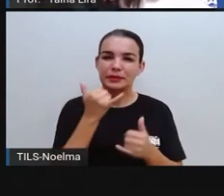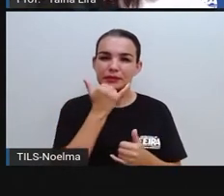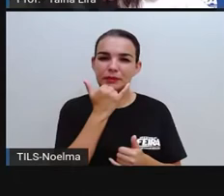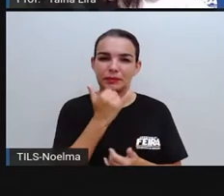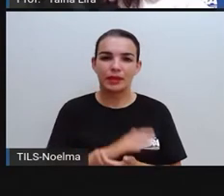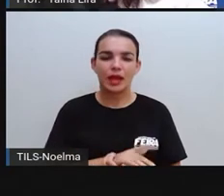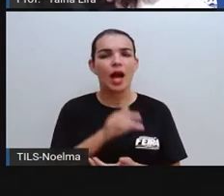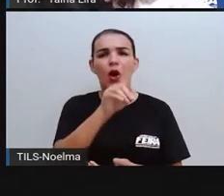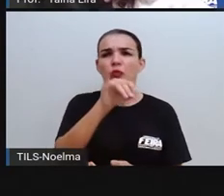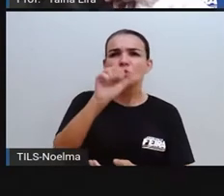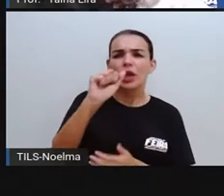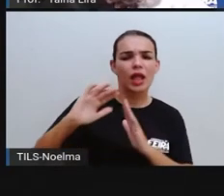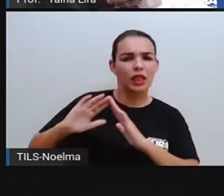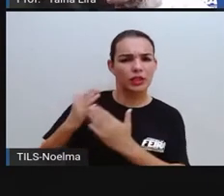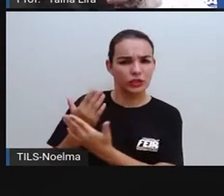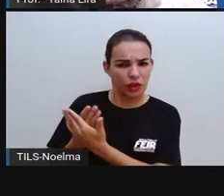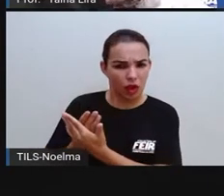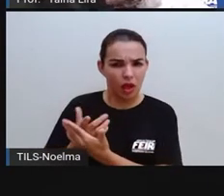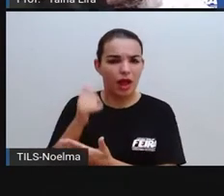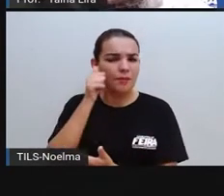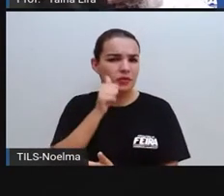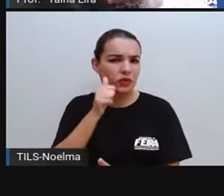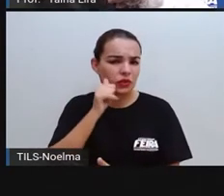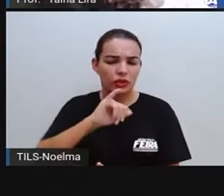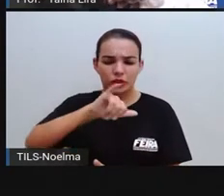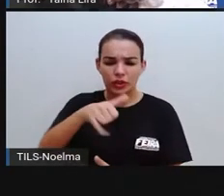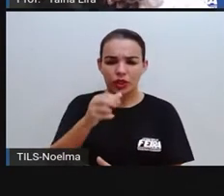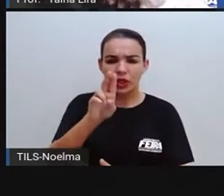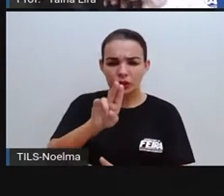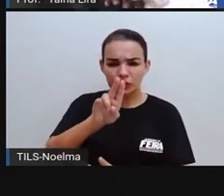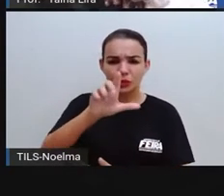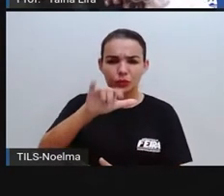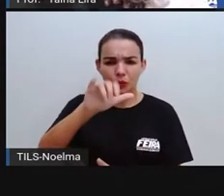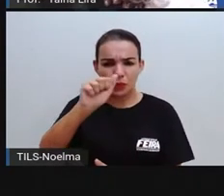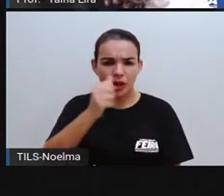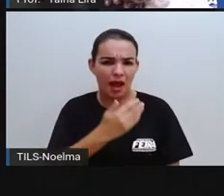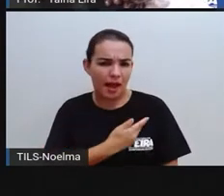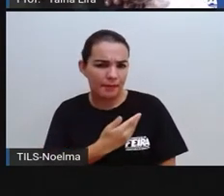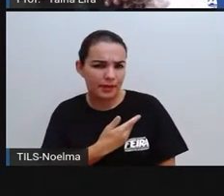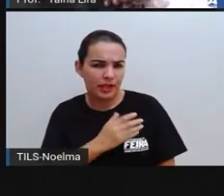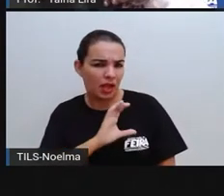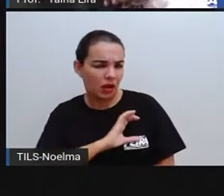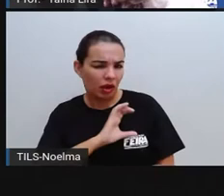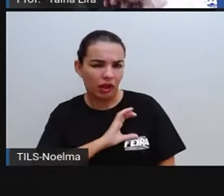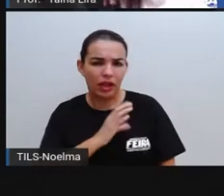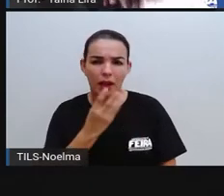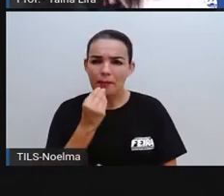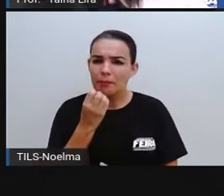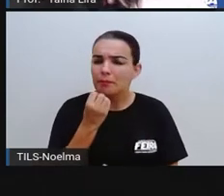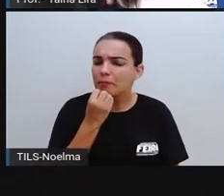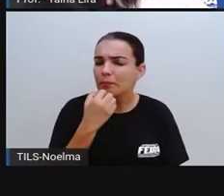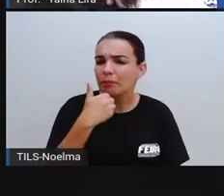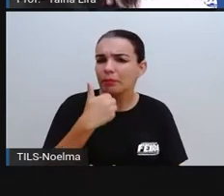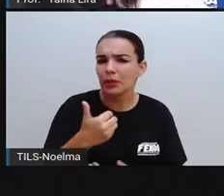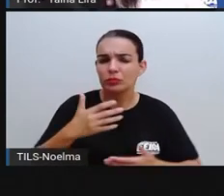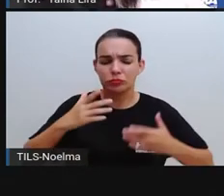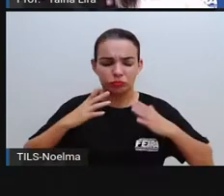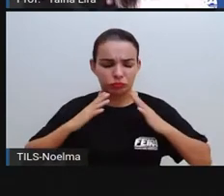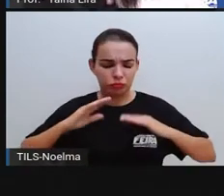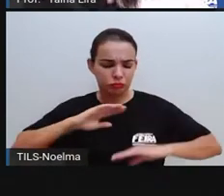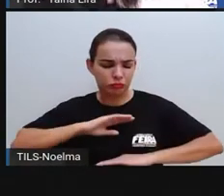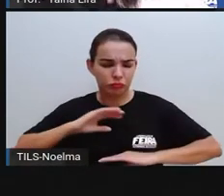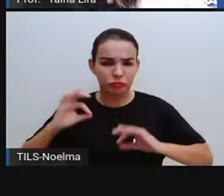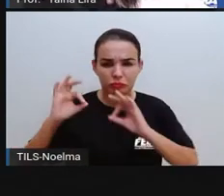Um dia, na escola, Júlia, uma coleguinha muito comportada,